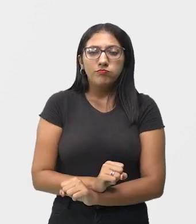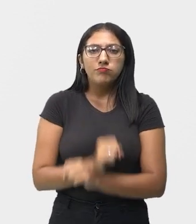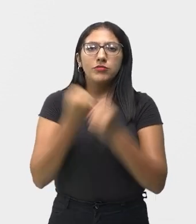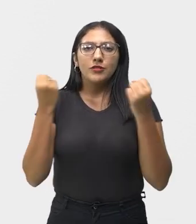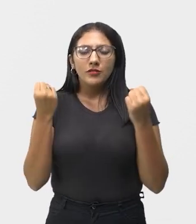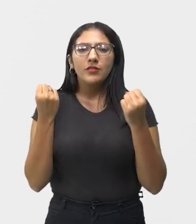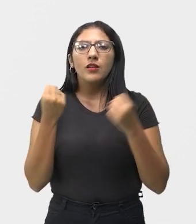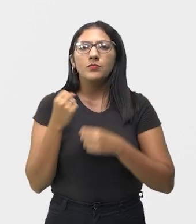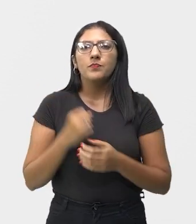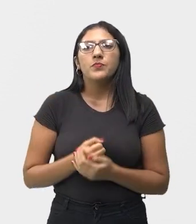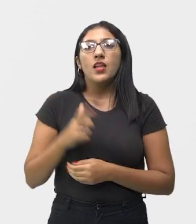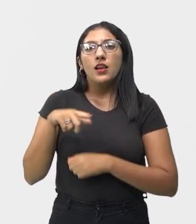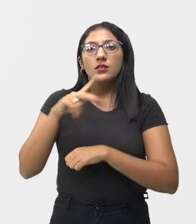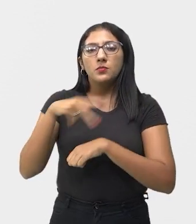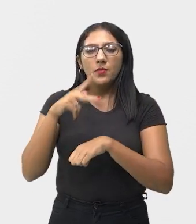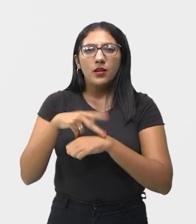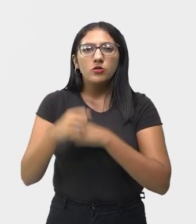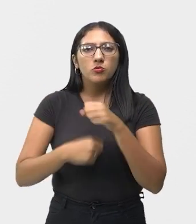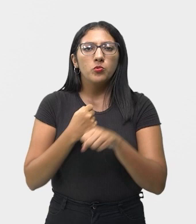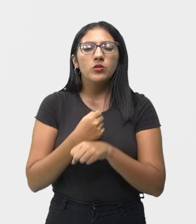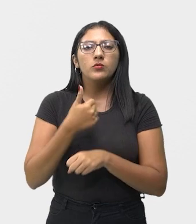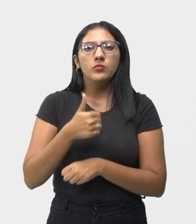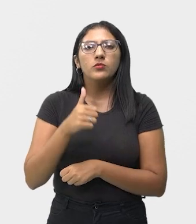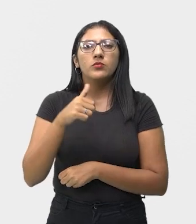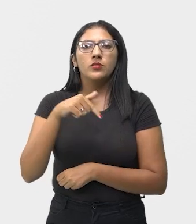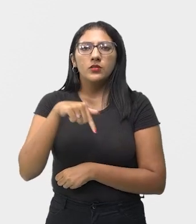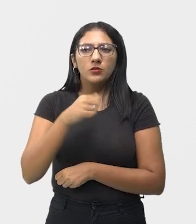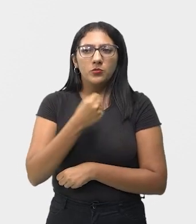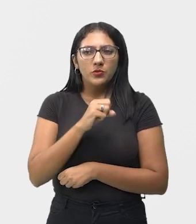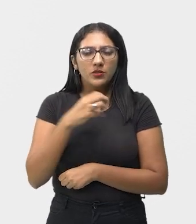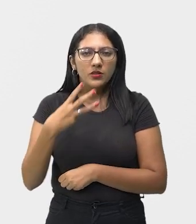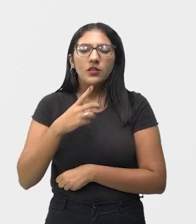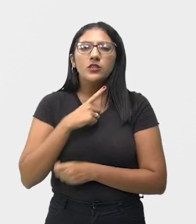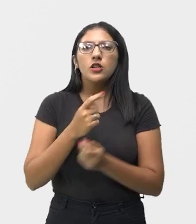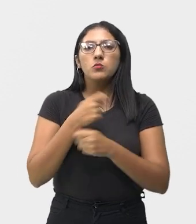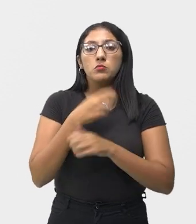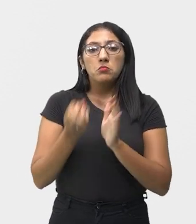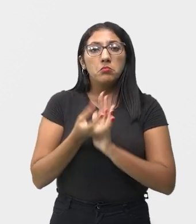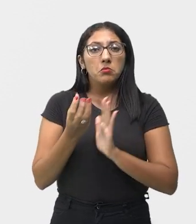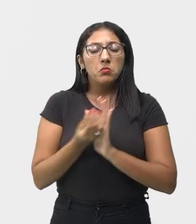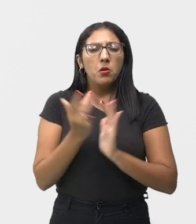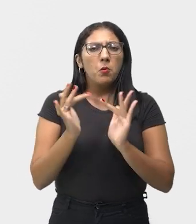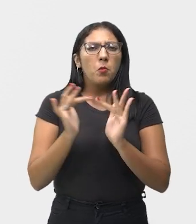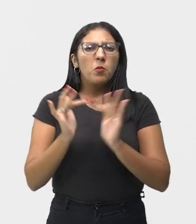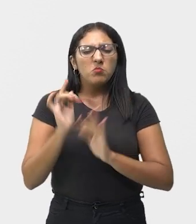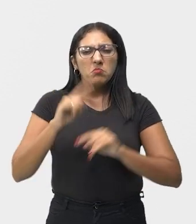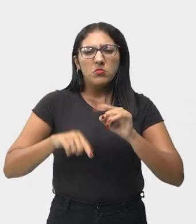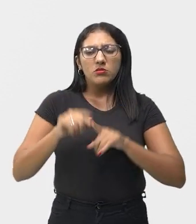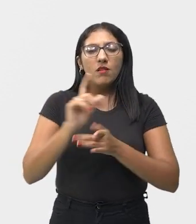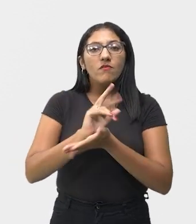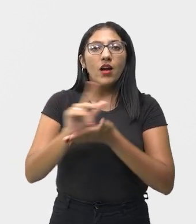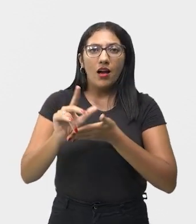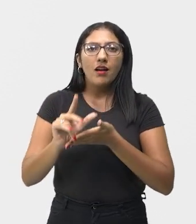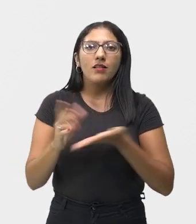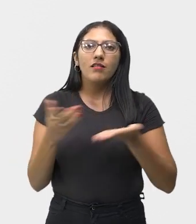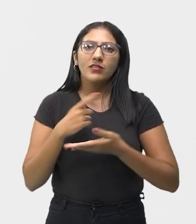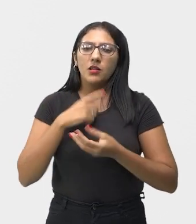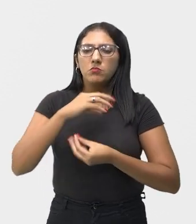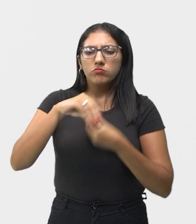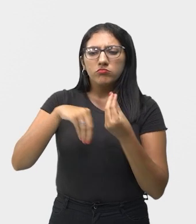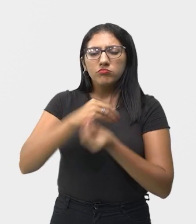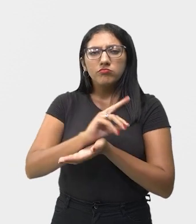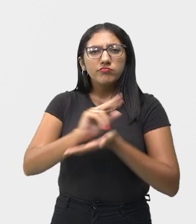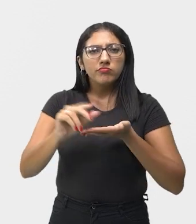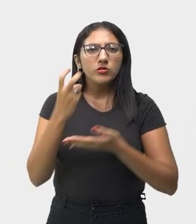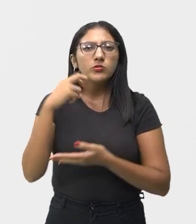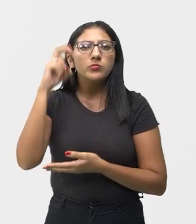país, 1863, os negros aproximavam-se dos instrumentos ocidentais e ocorre uma mescla